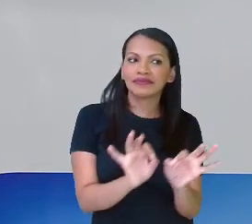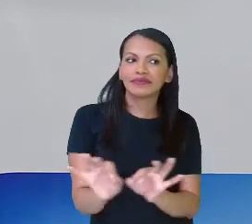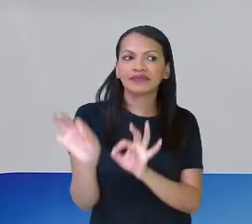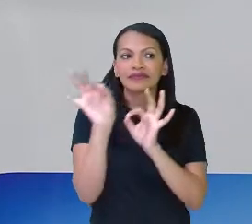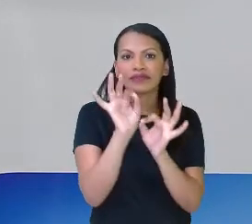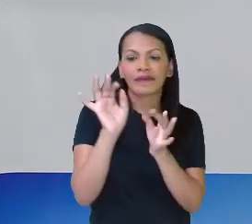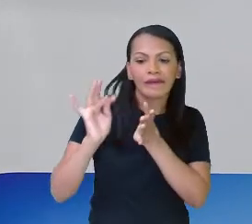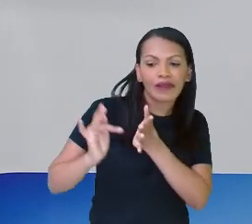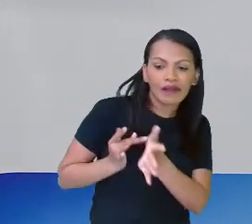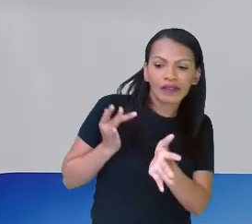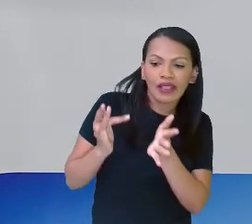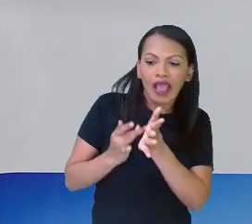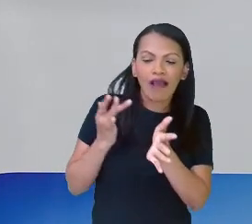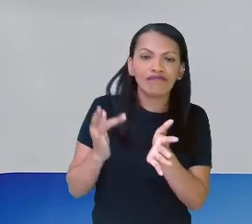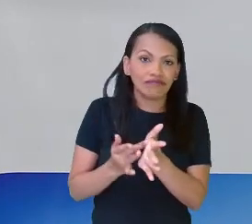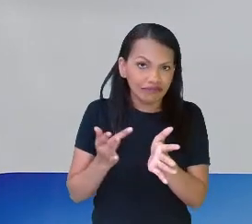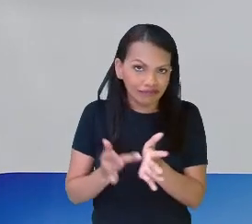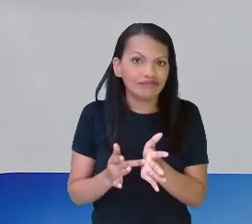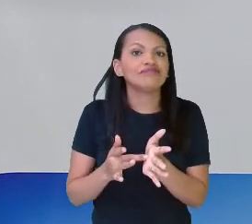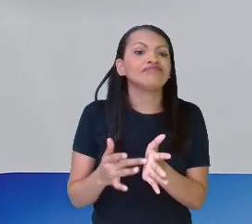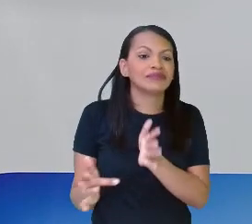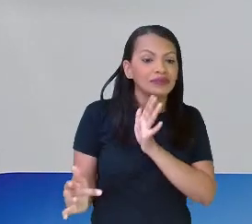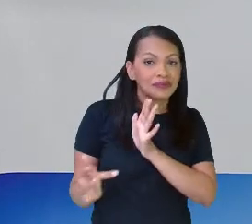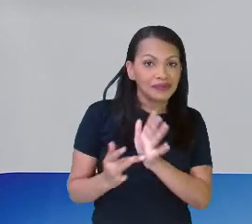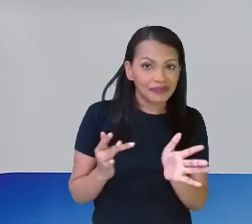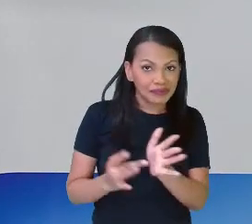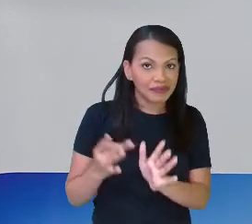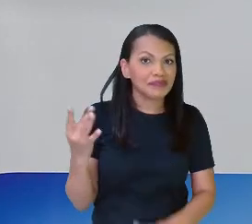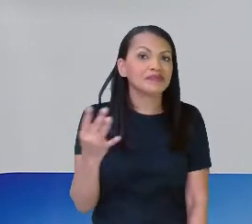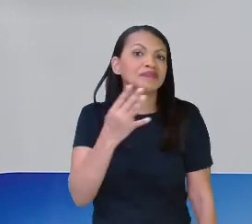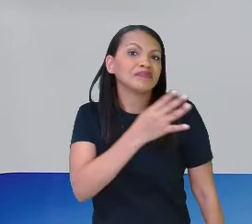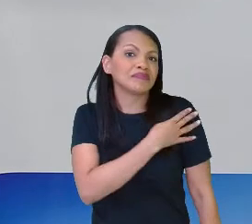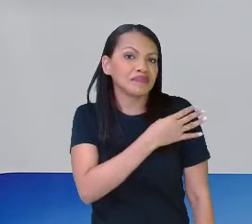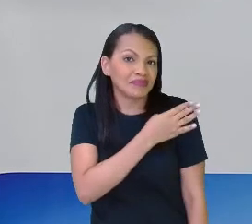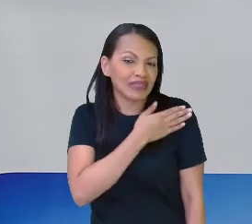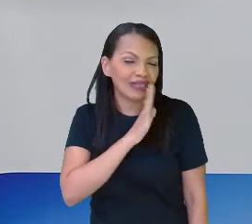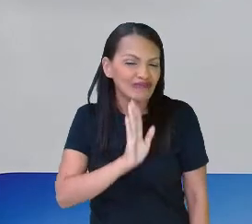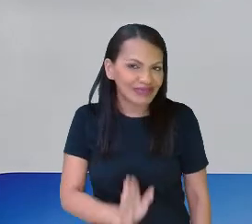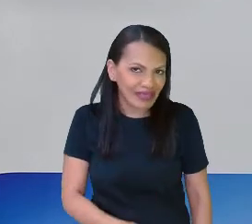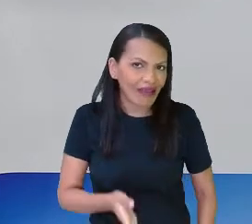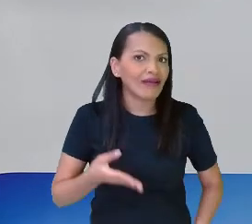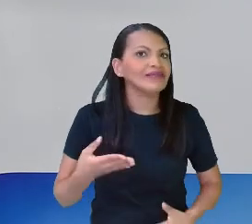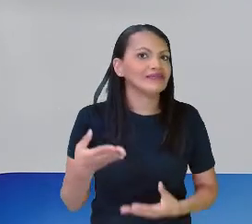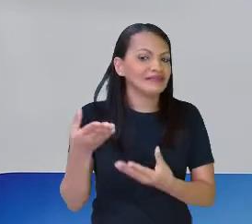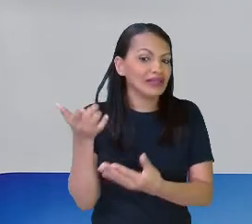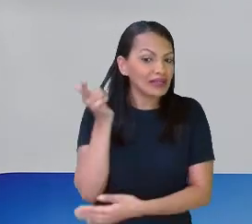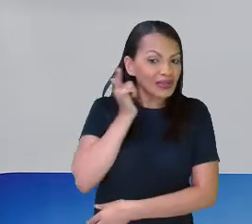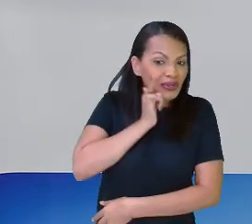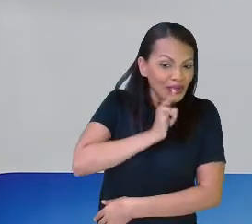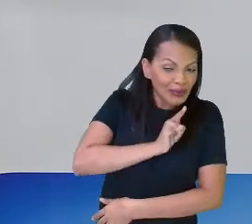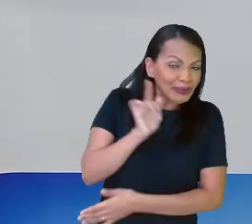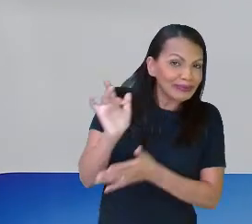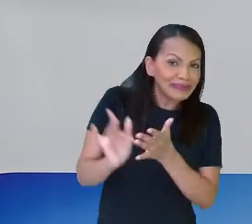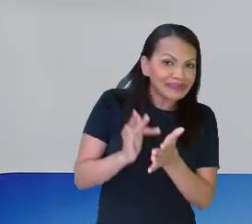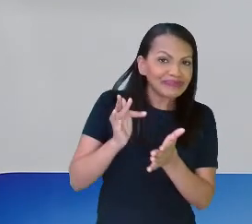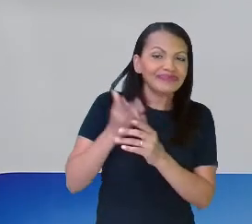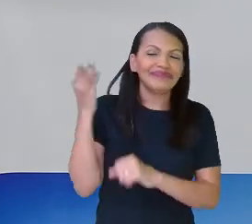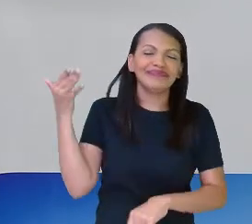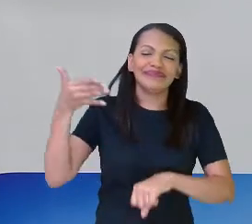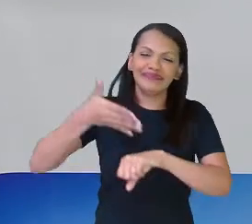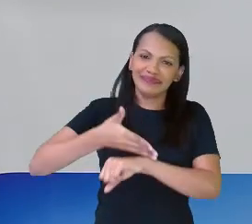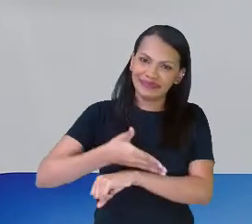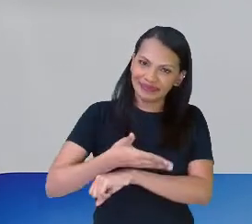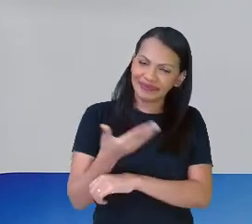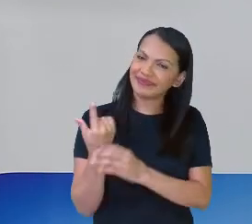pelo tablet, né, os quartos anos receberam, então gente, acessa aí o aplicativo do Educa Recife,